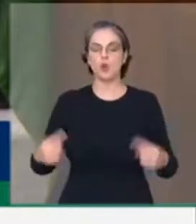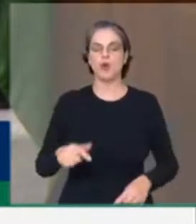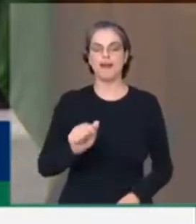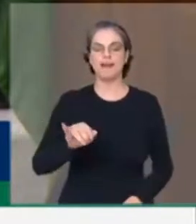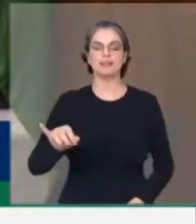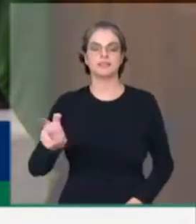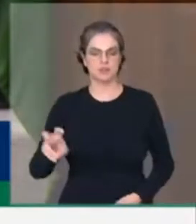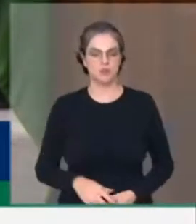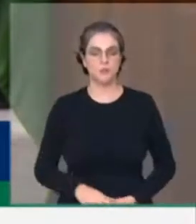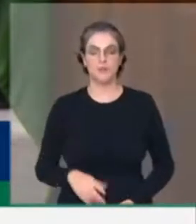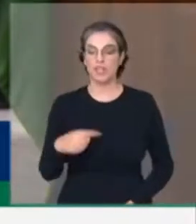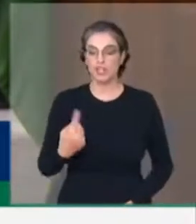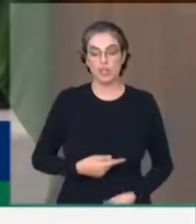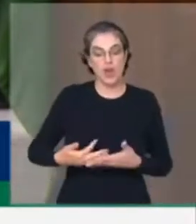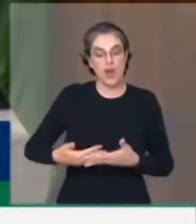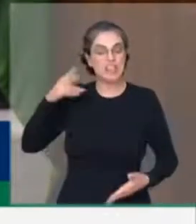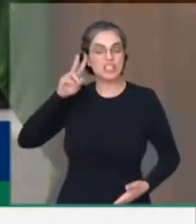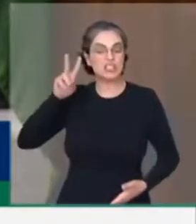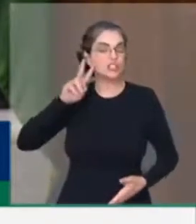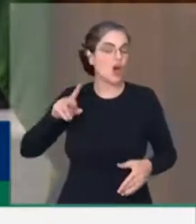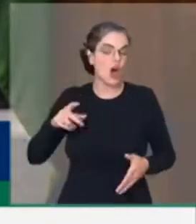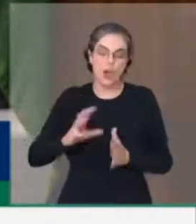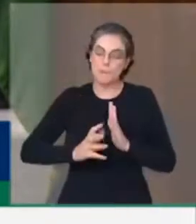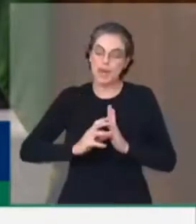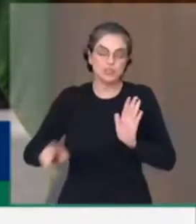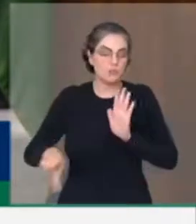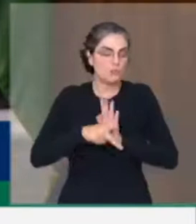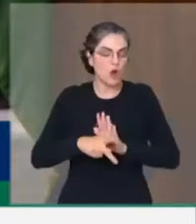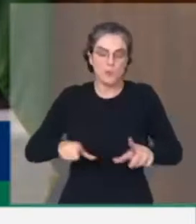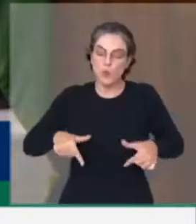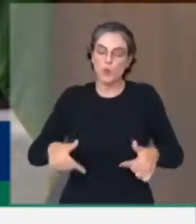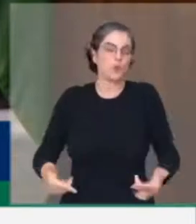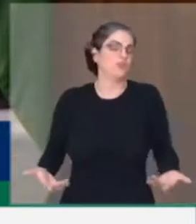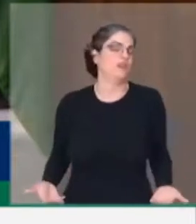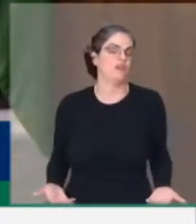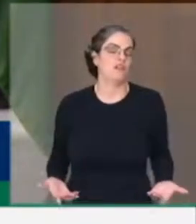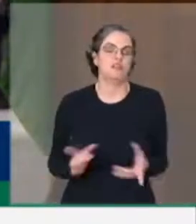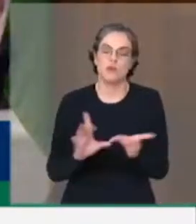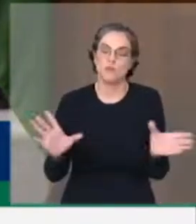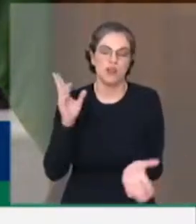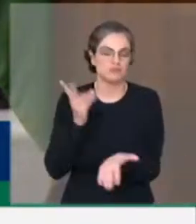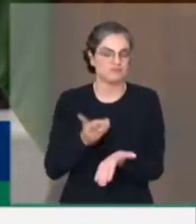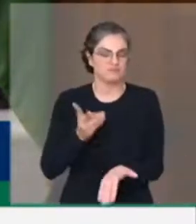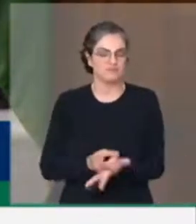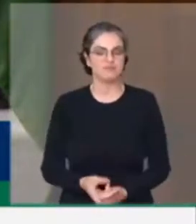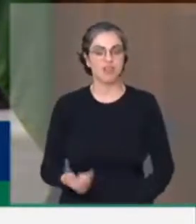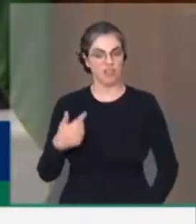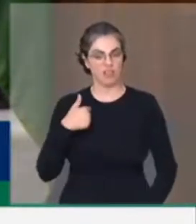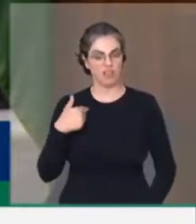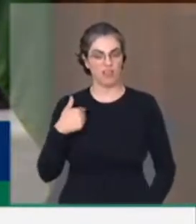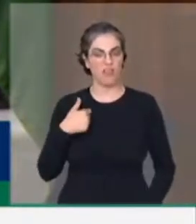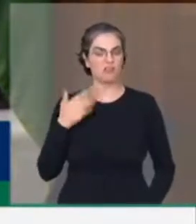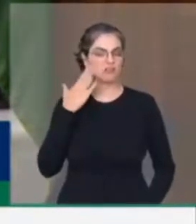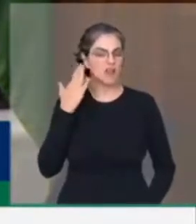Nós temos na história do nosso partido a luta pela democracia. E este deputado está